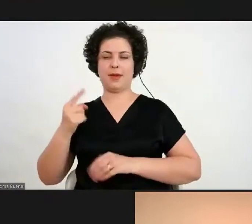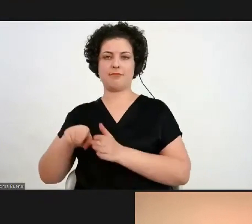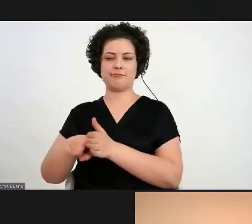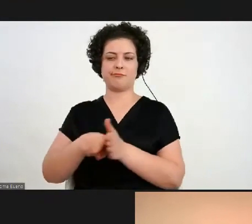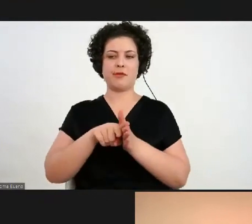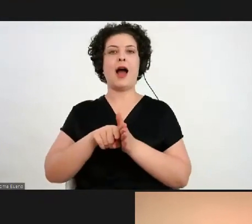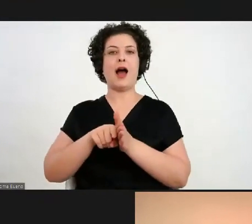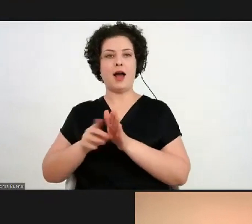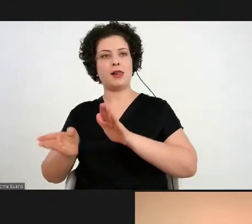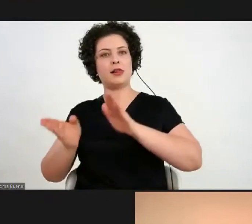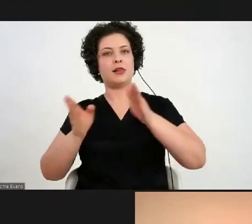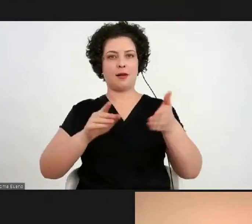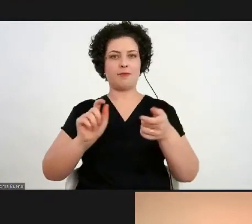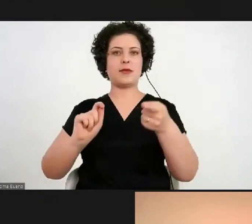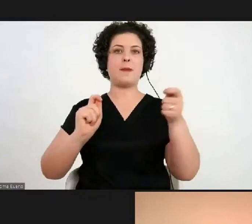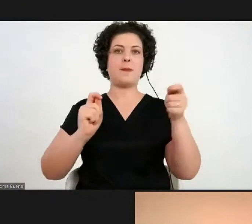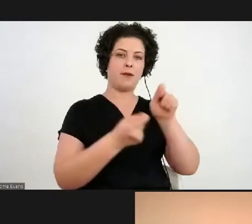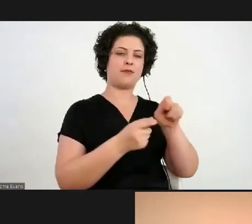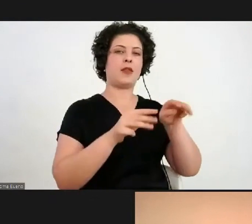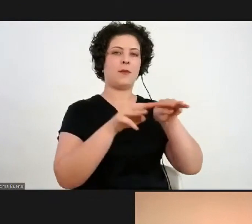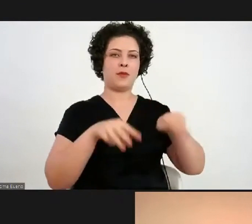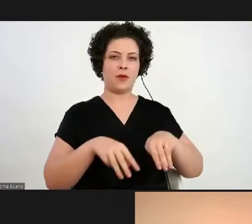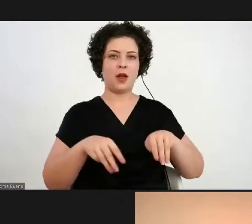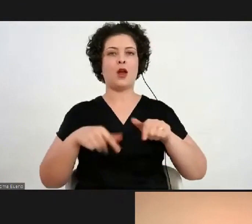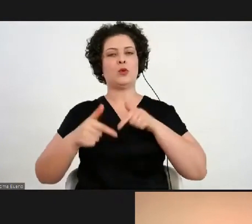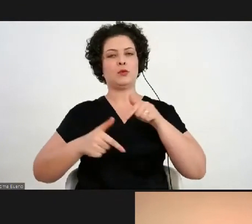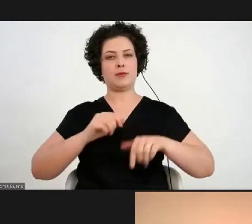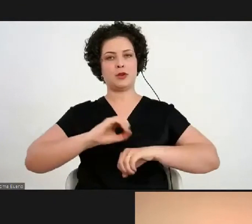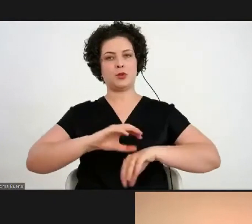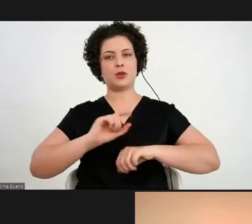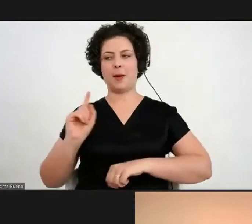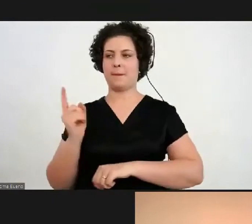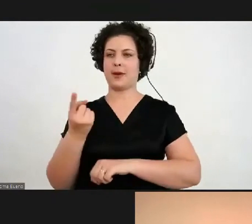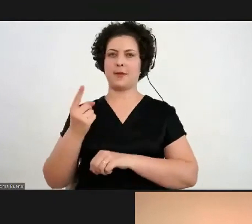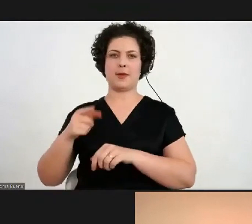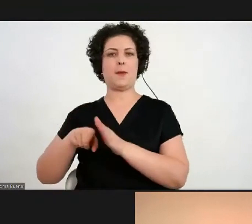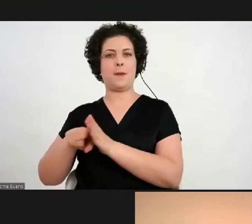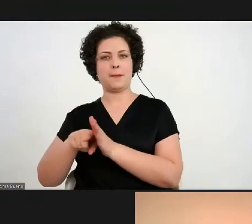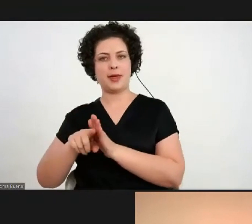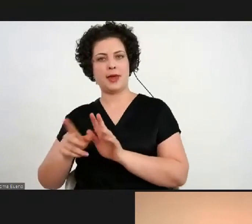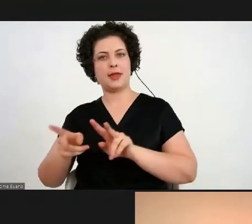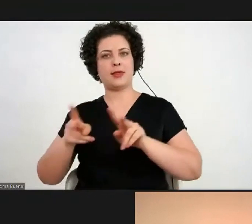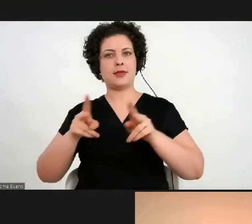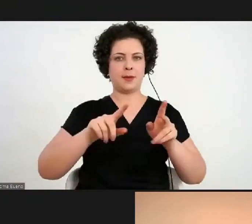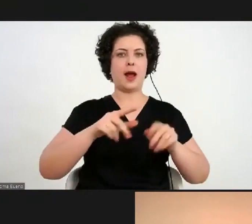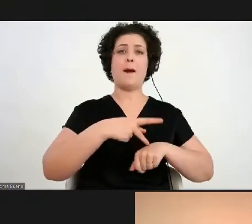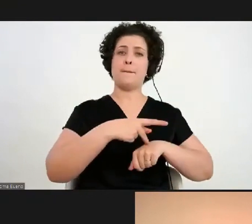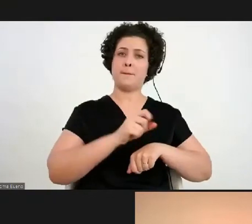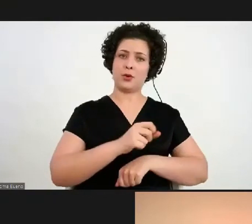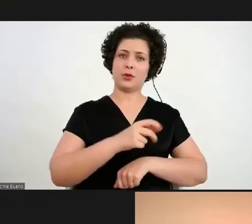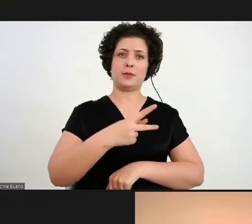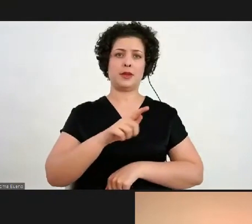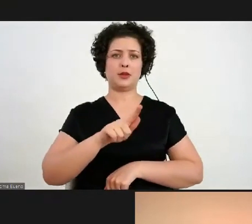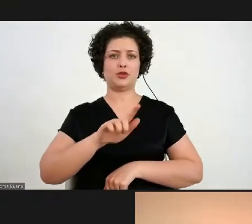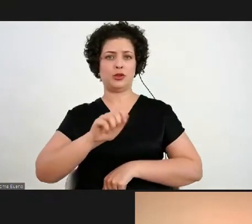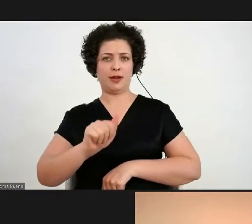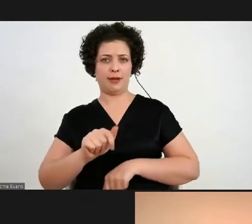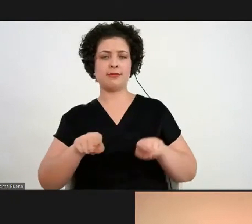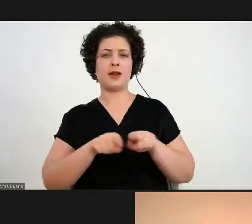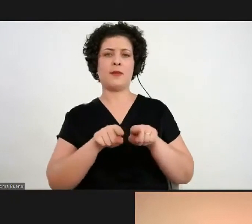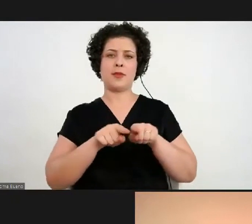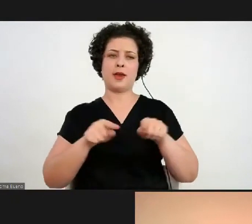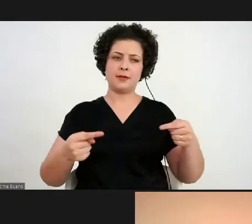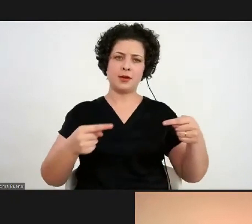das pesquisas, o trabalho do educativo acontece a partir da pesquisa, a pós-graduação do PGEA também está relacionada